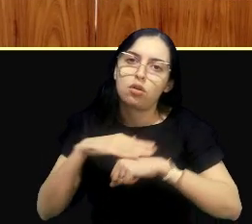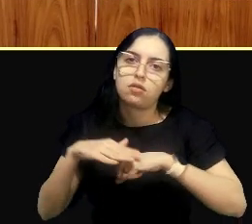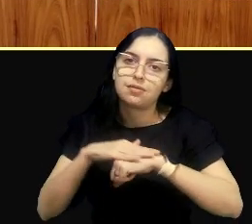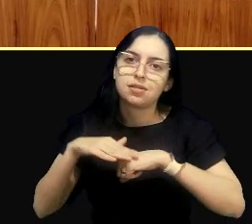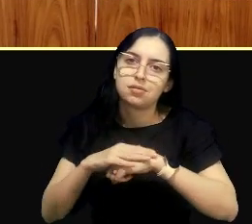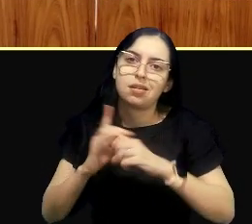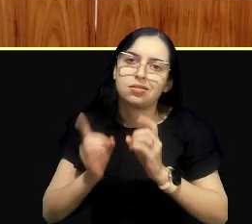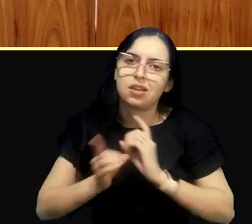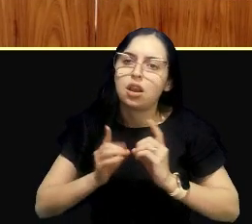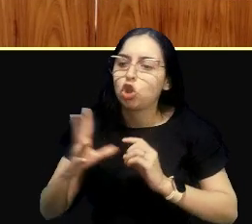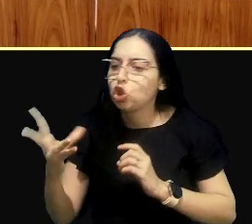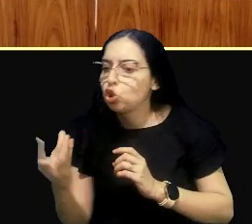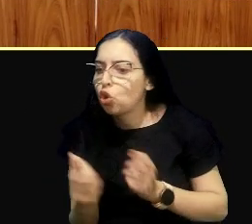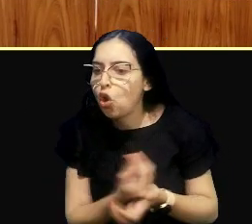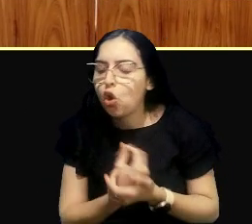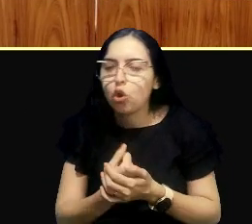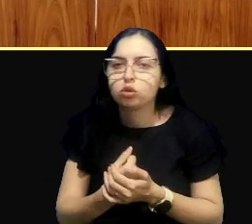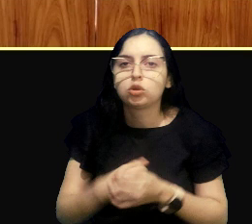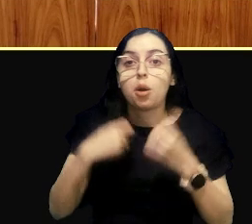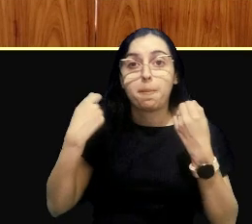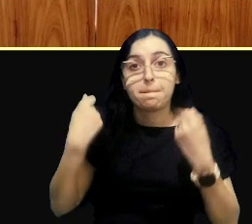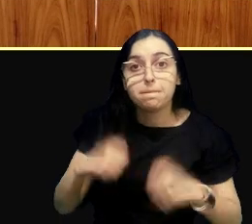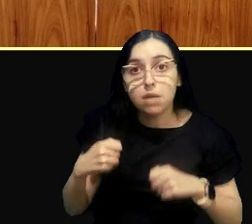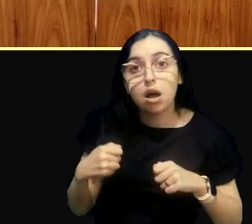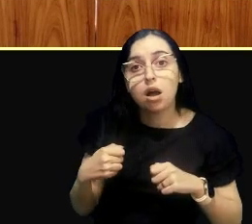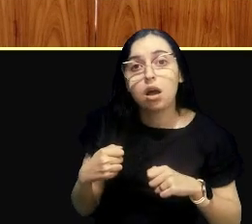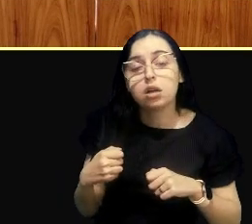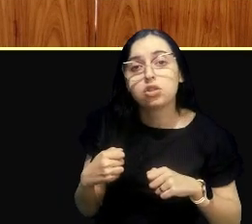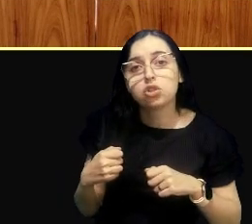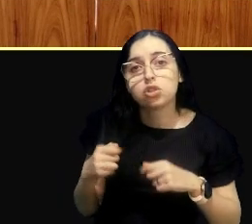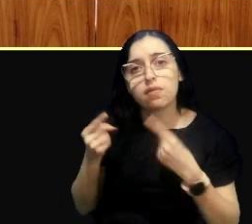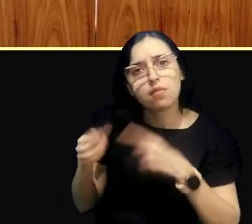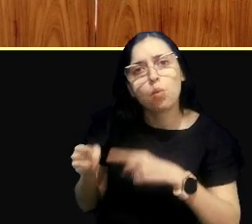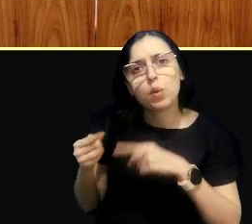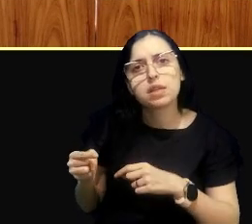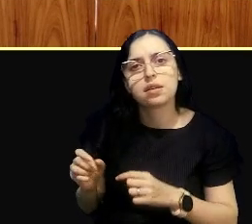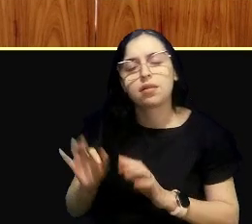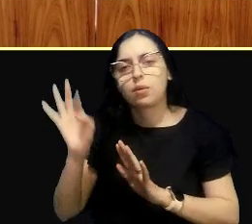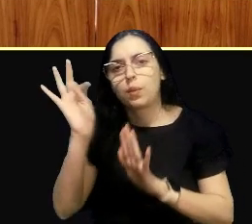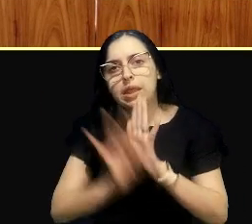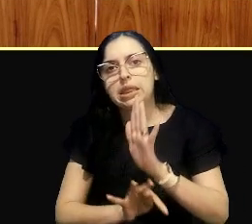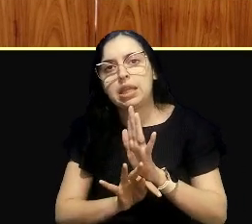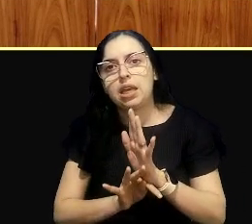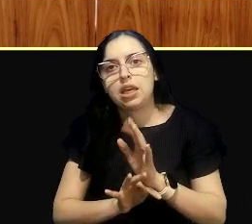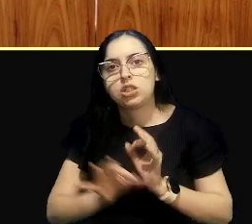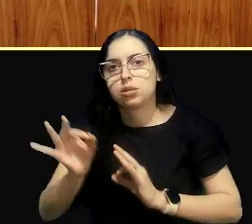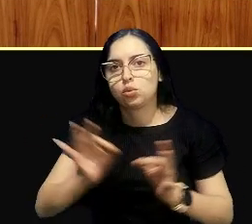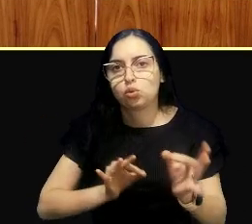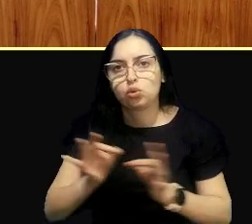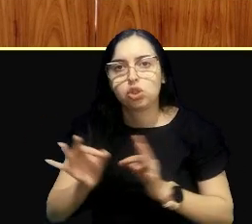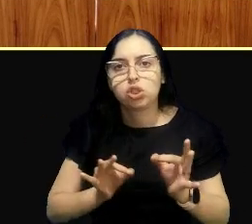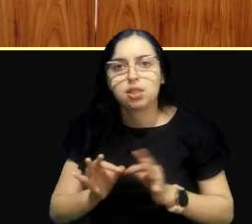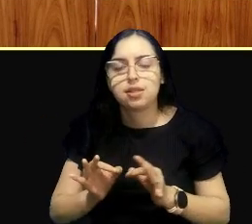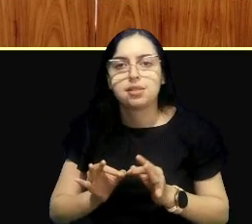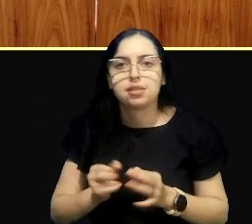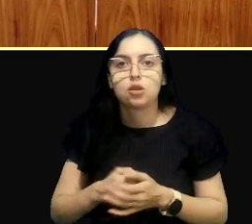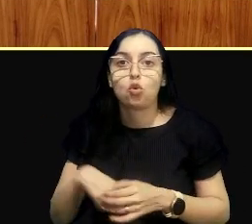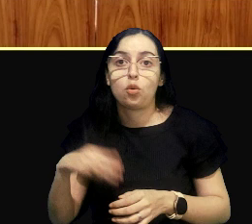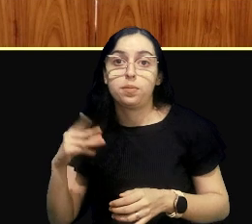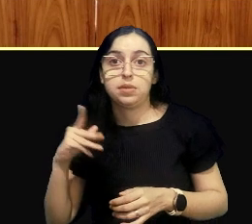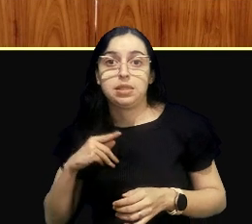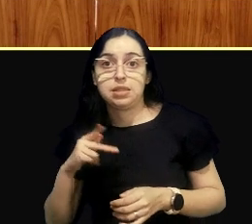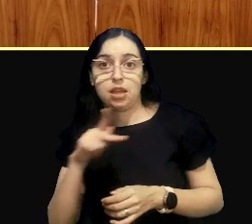os atores que podem ter uma influência, área técnica, a Justiça, o Ministério